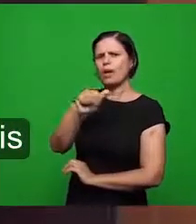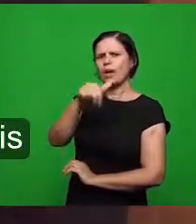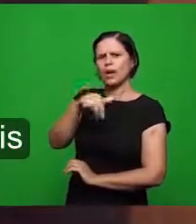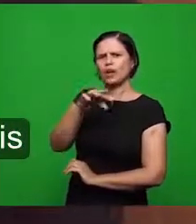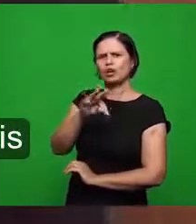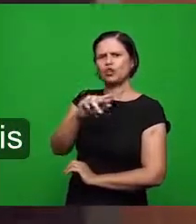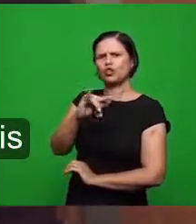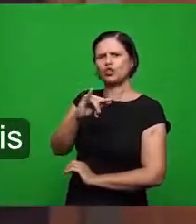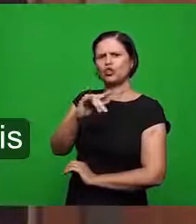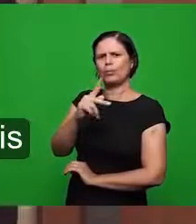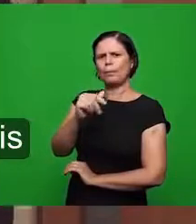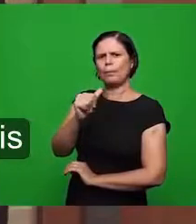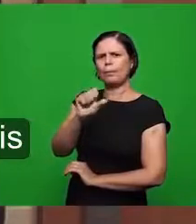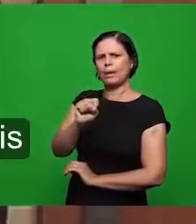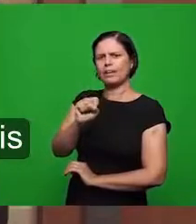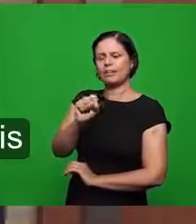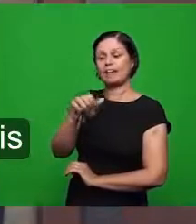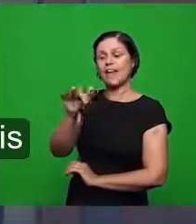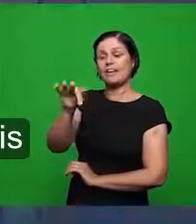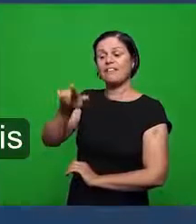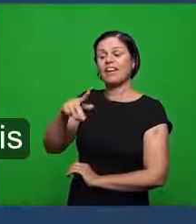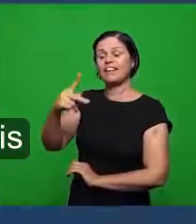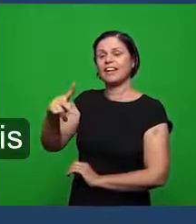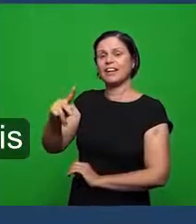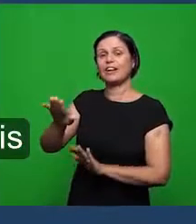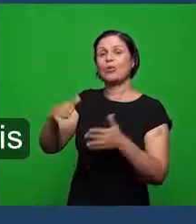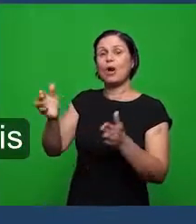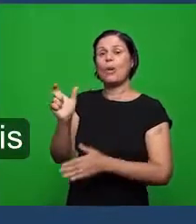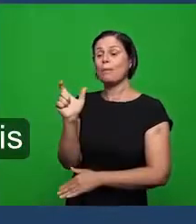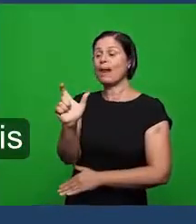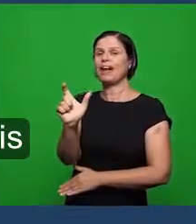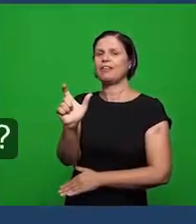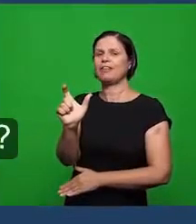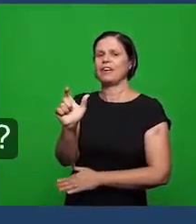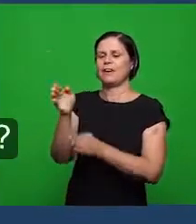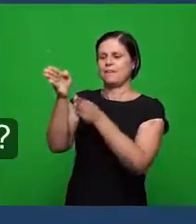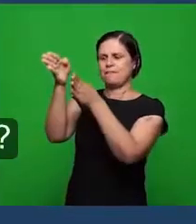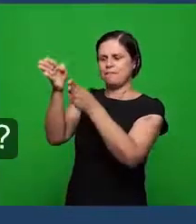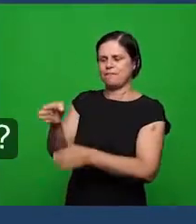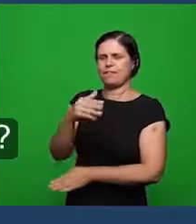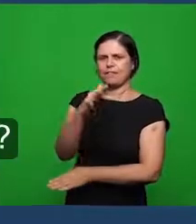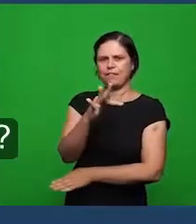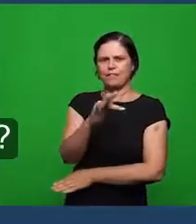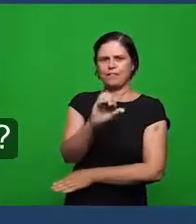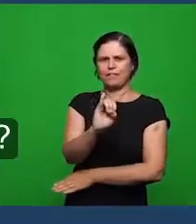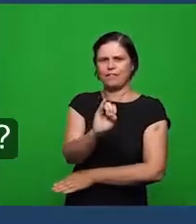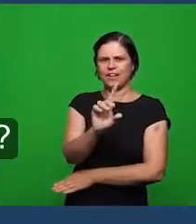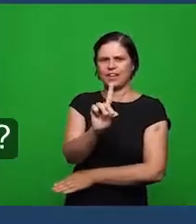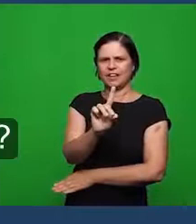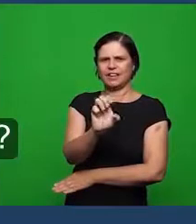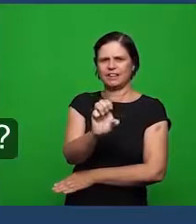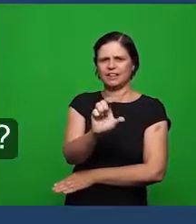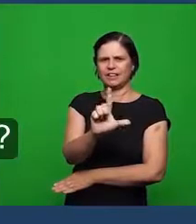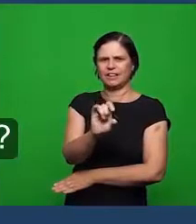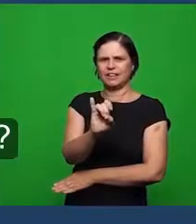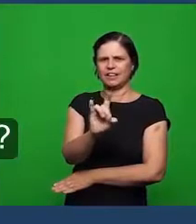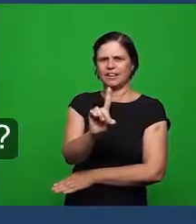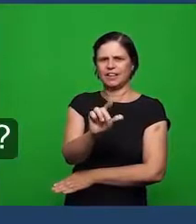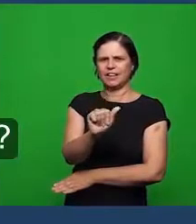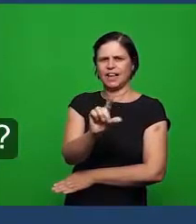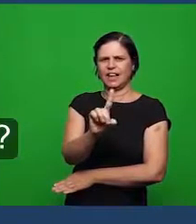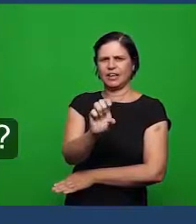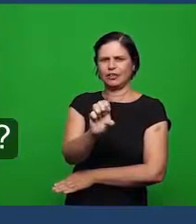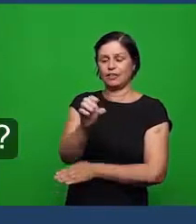de Antipas e a resposta é fidelidade fidelidade é o que marcou Antipas o